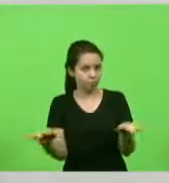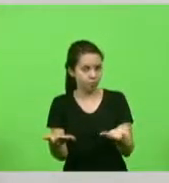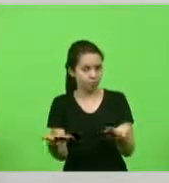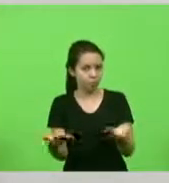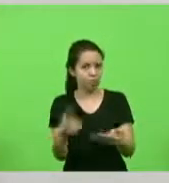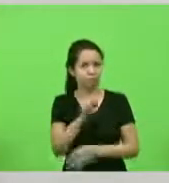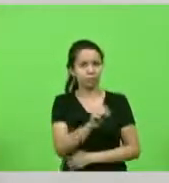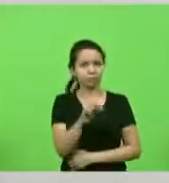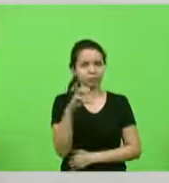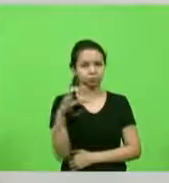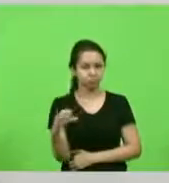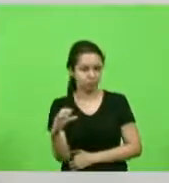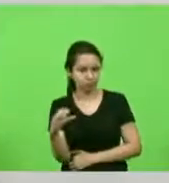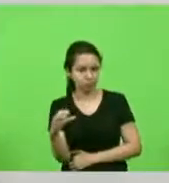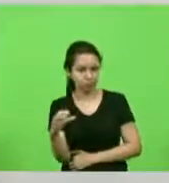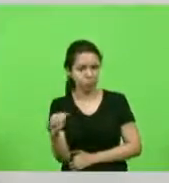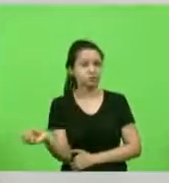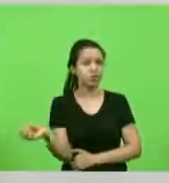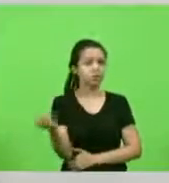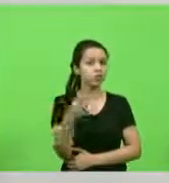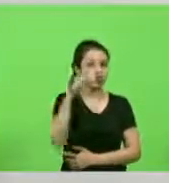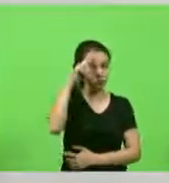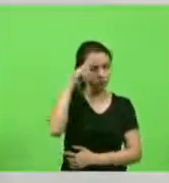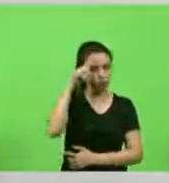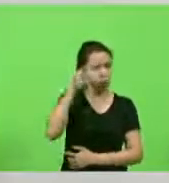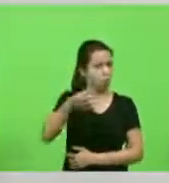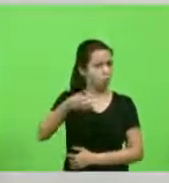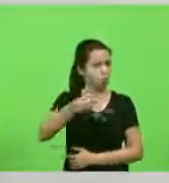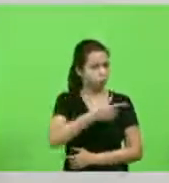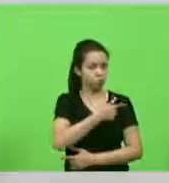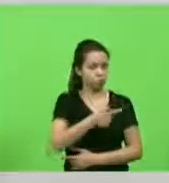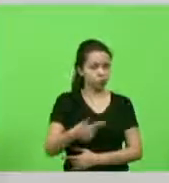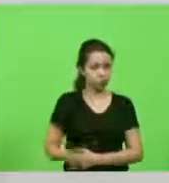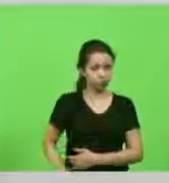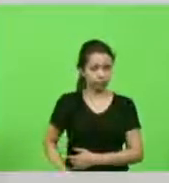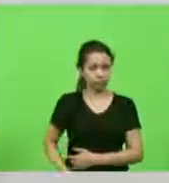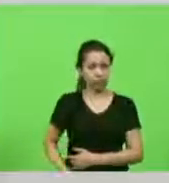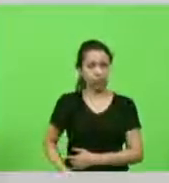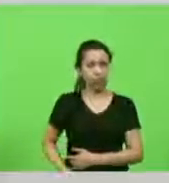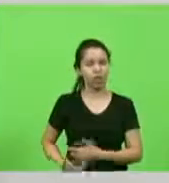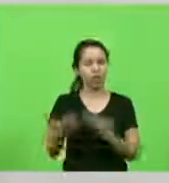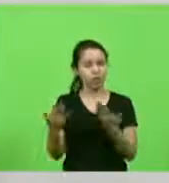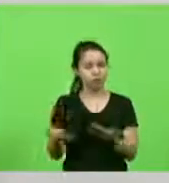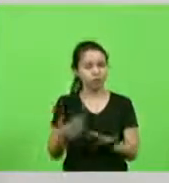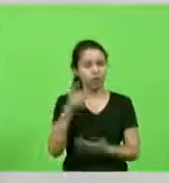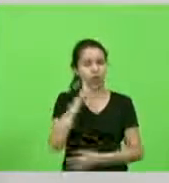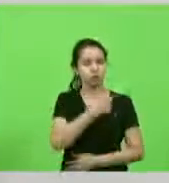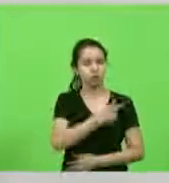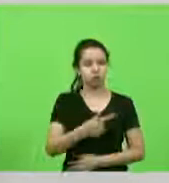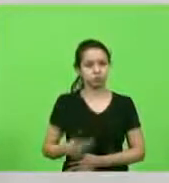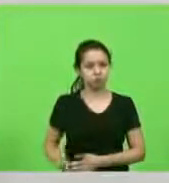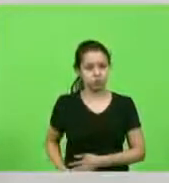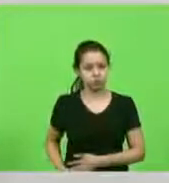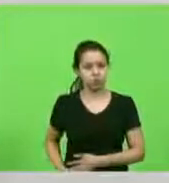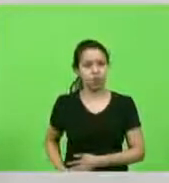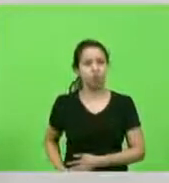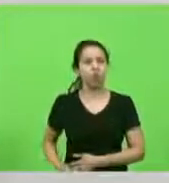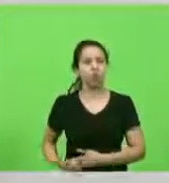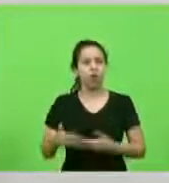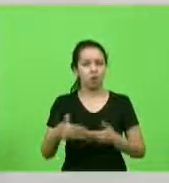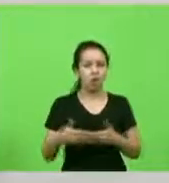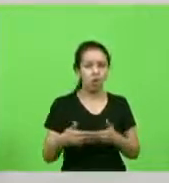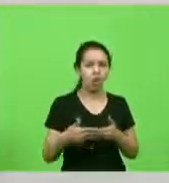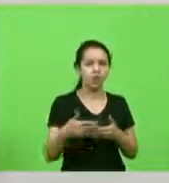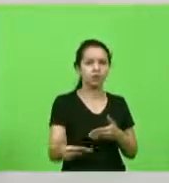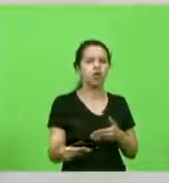um novo governo e a governadora Daniela tem tudo para começar a recuperar